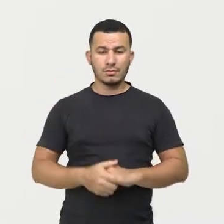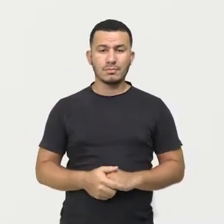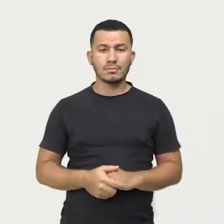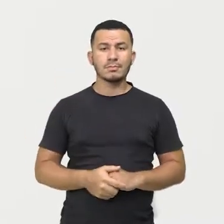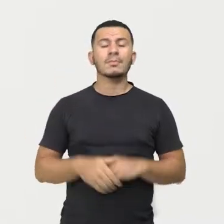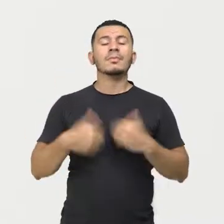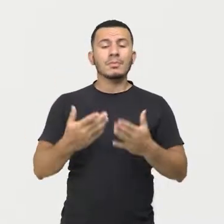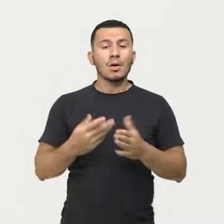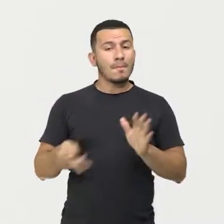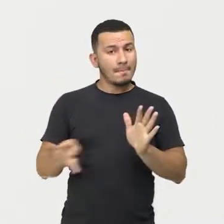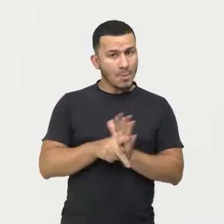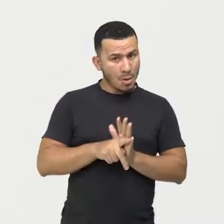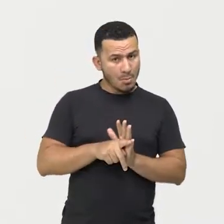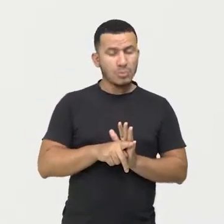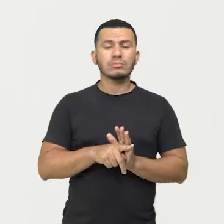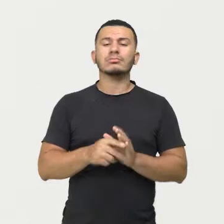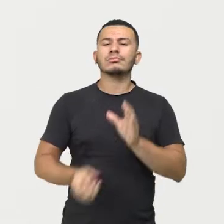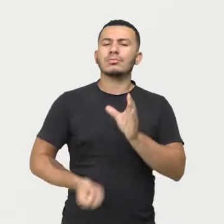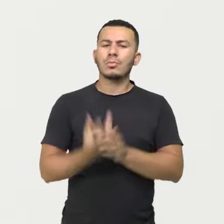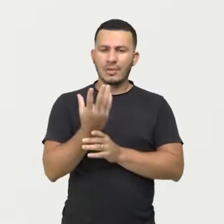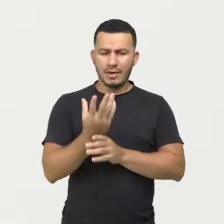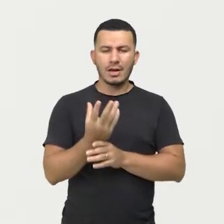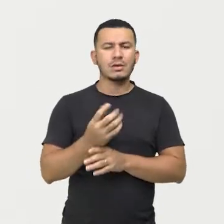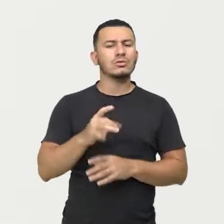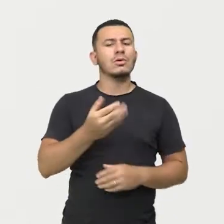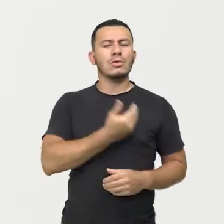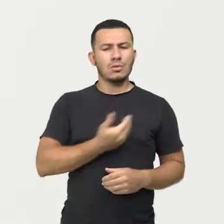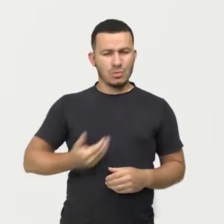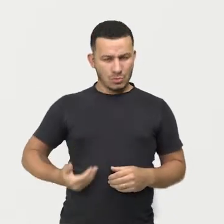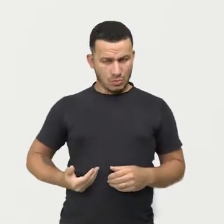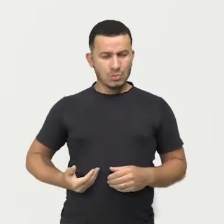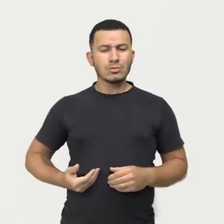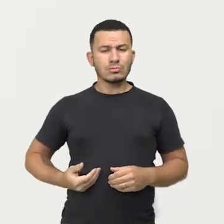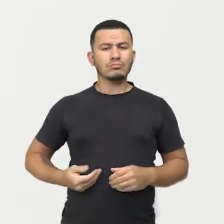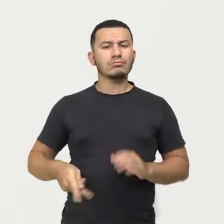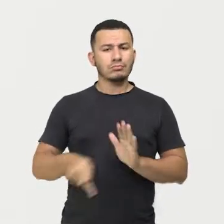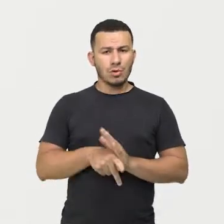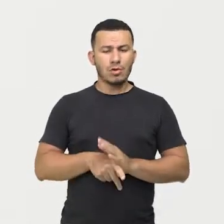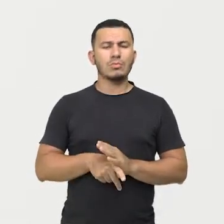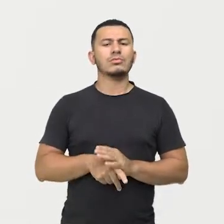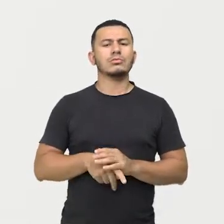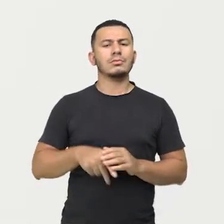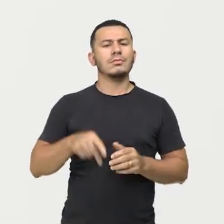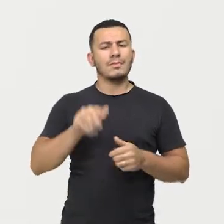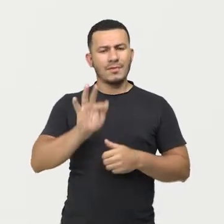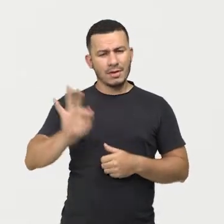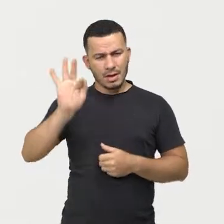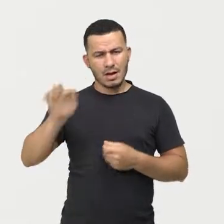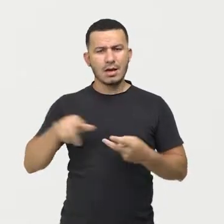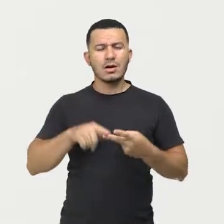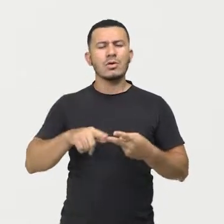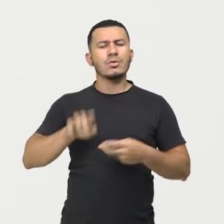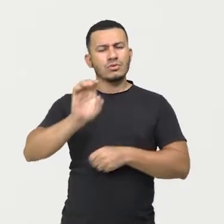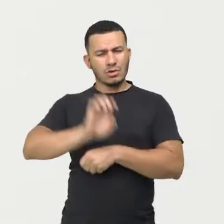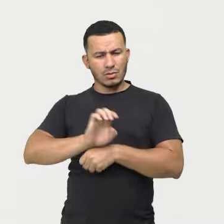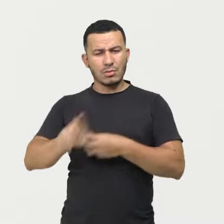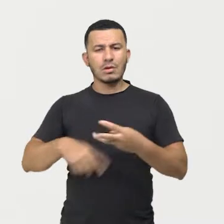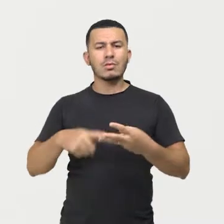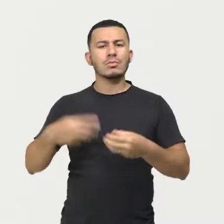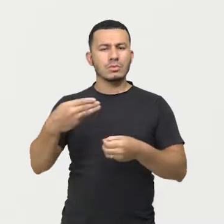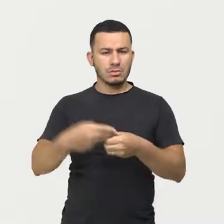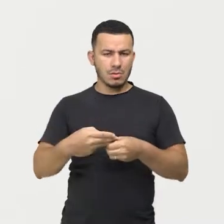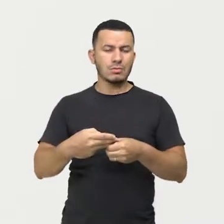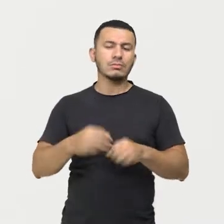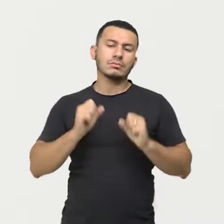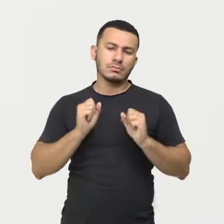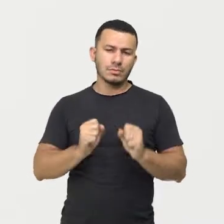quem pode criar unidade de conservação? Somente o poder público nas suas três esferas, federal, estadual, municipal.